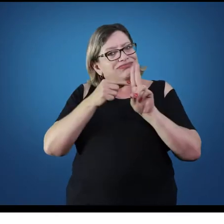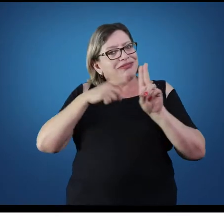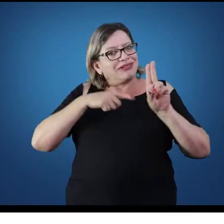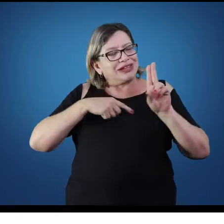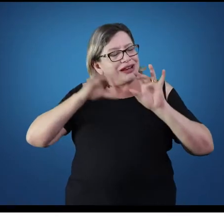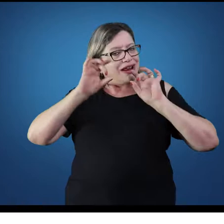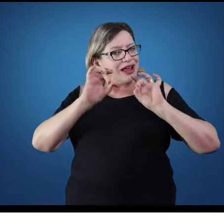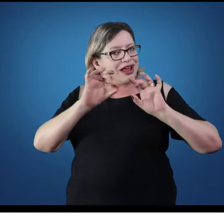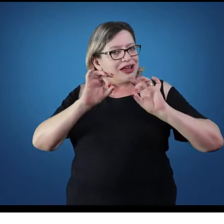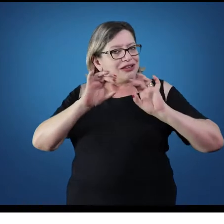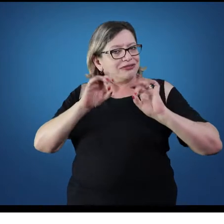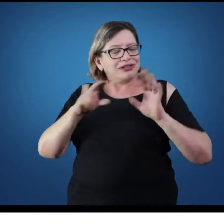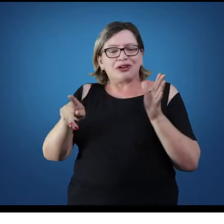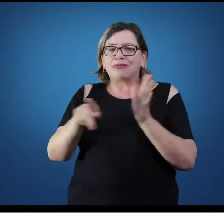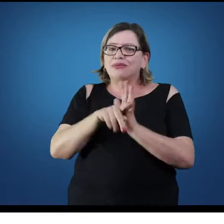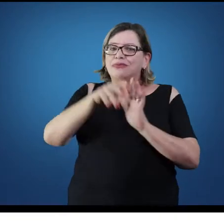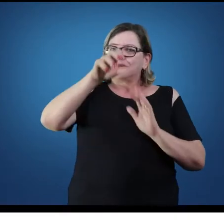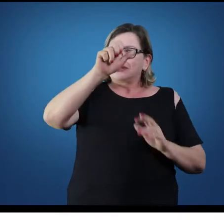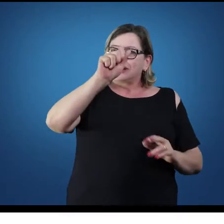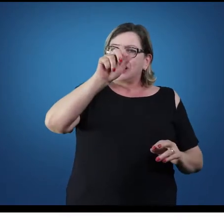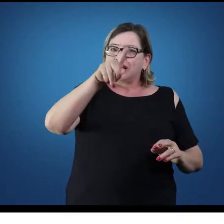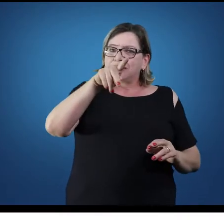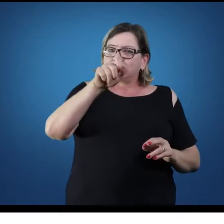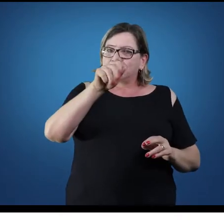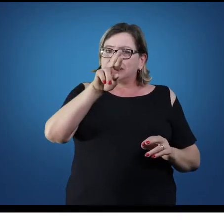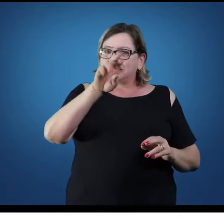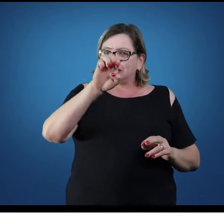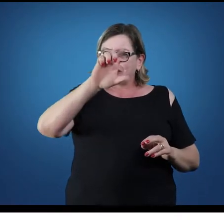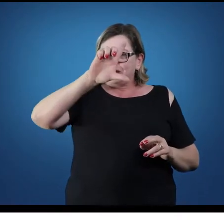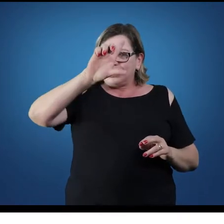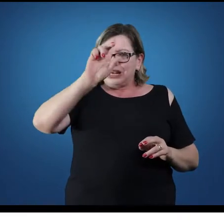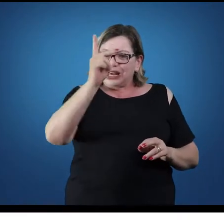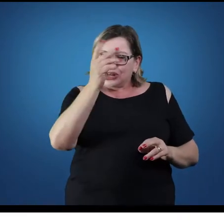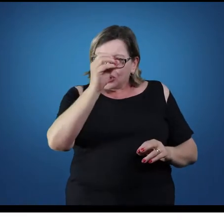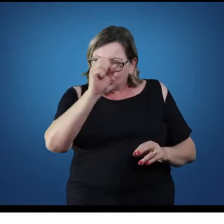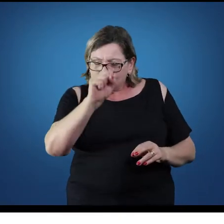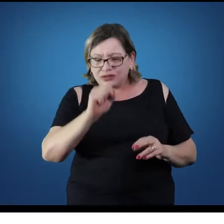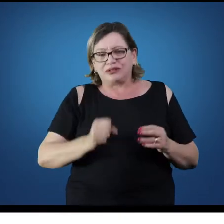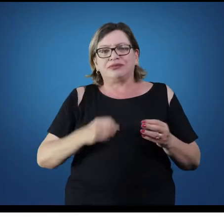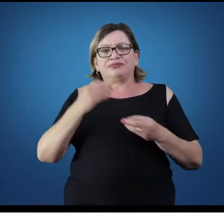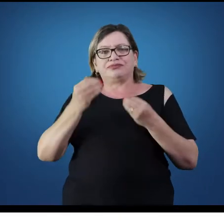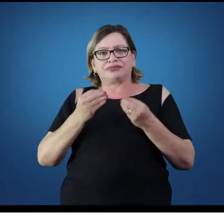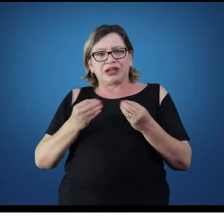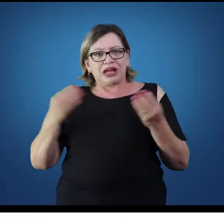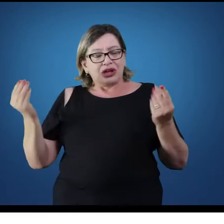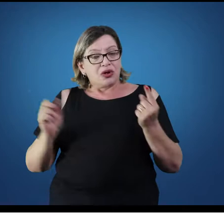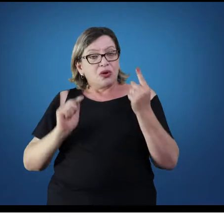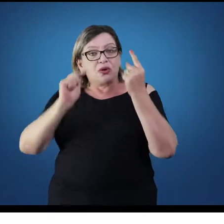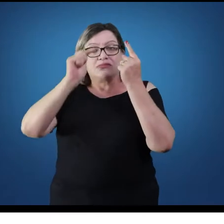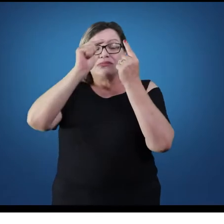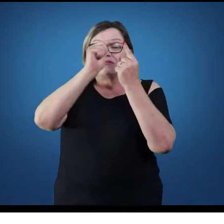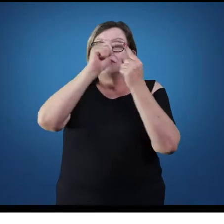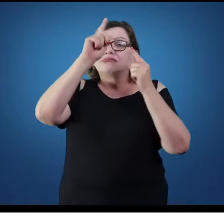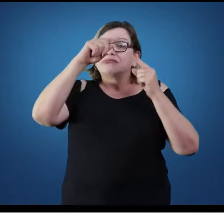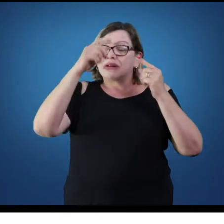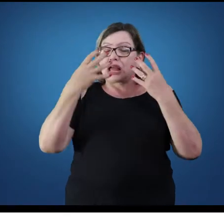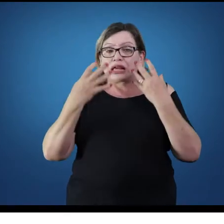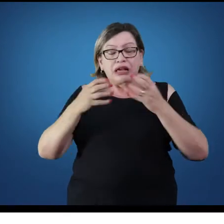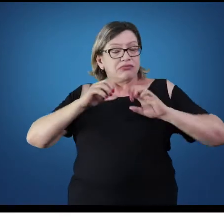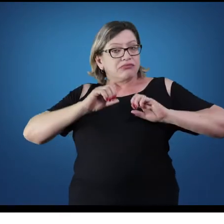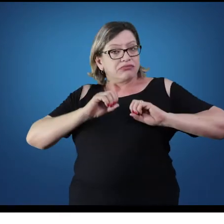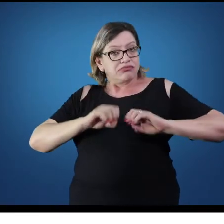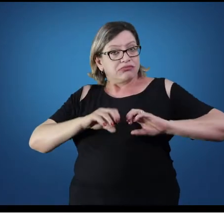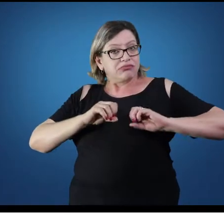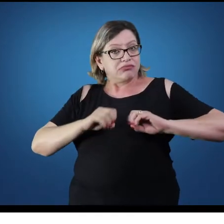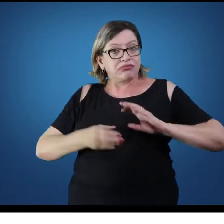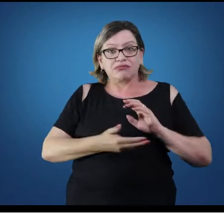digestório, geniturinário e também uma unidade específica para circulatório. A intenção é passar para vocês, dentro